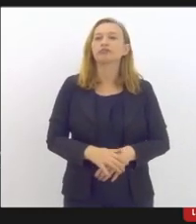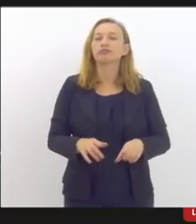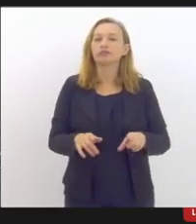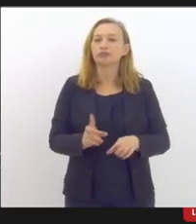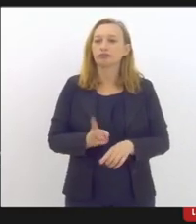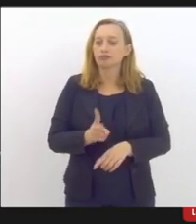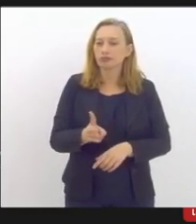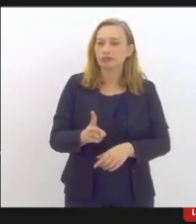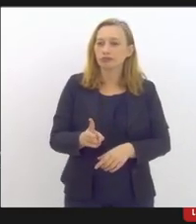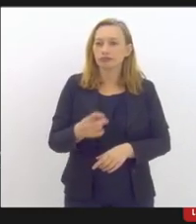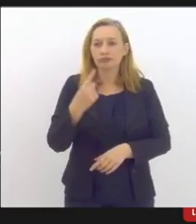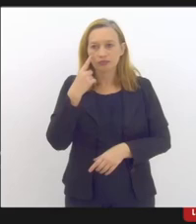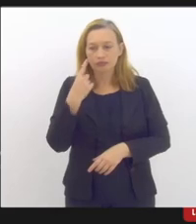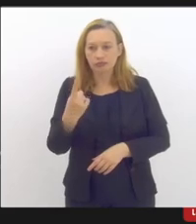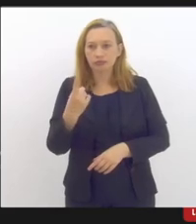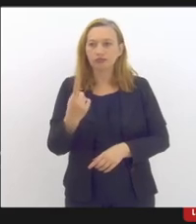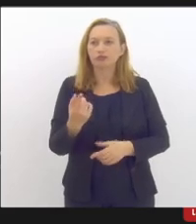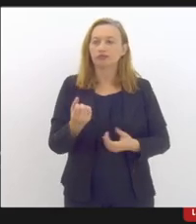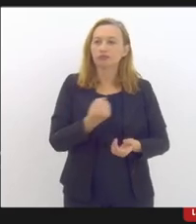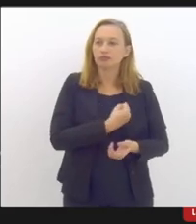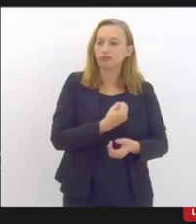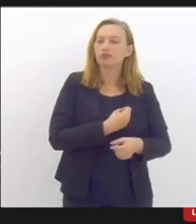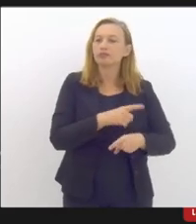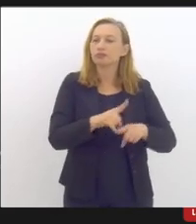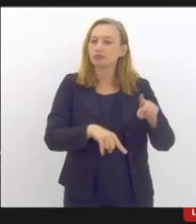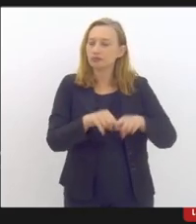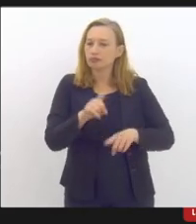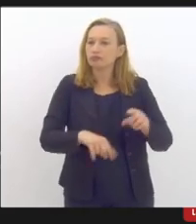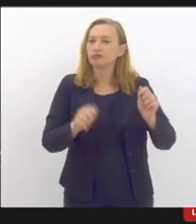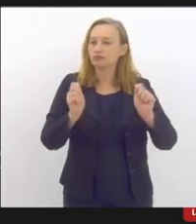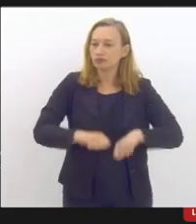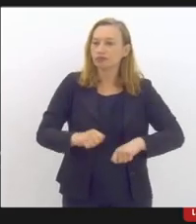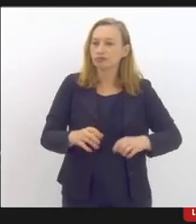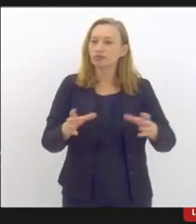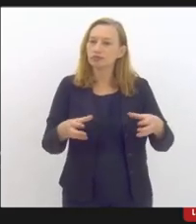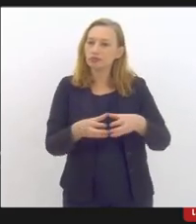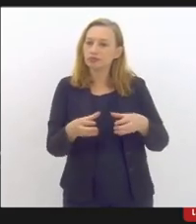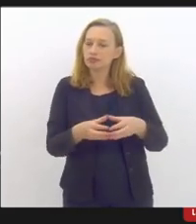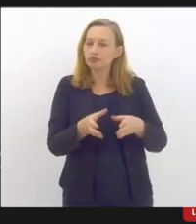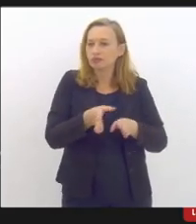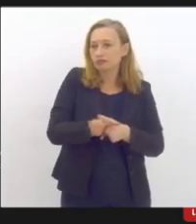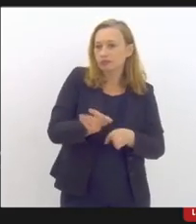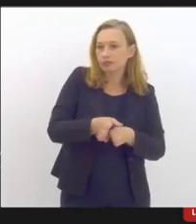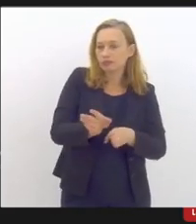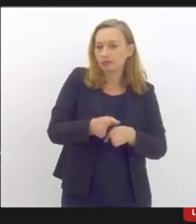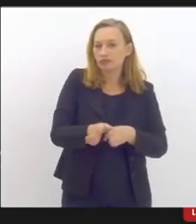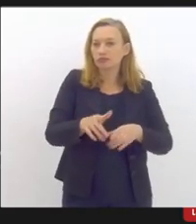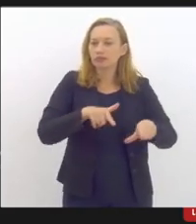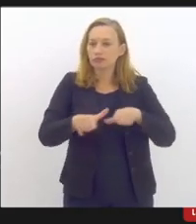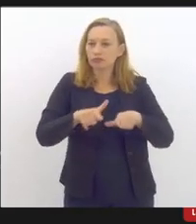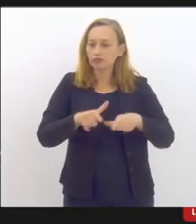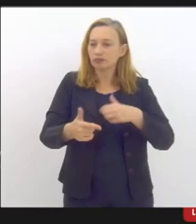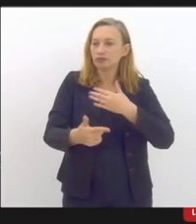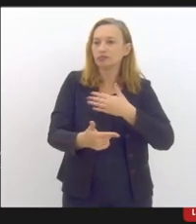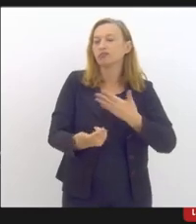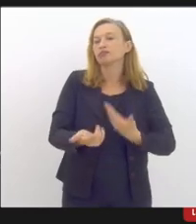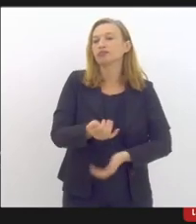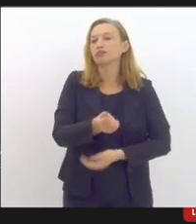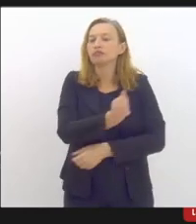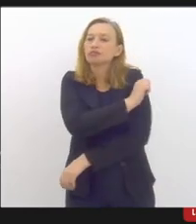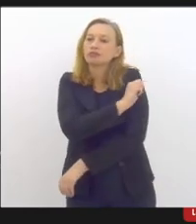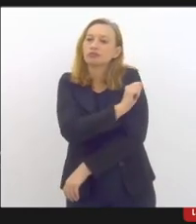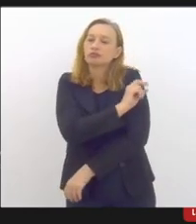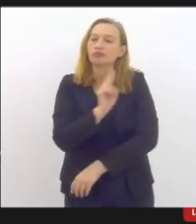sempre levantamento de materiais possível para que as equipes de orientação trabalhem com os alunos ou com os pais nas suas unidades